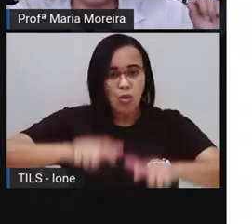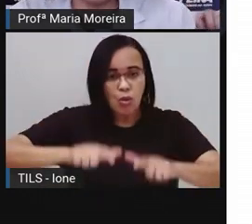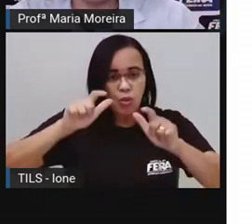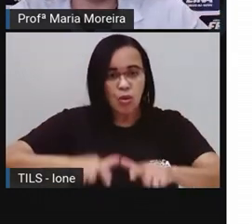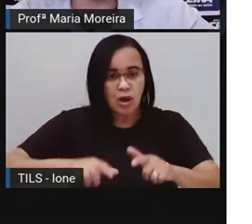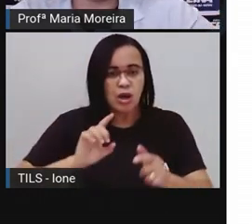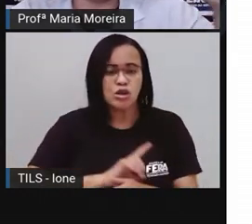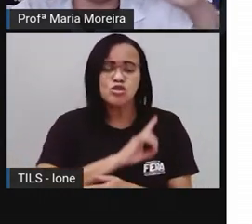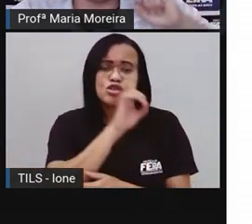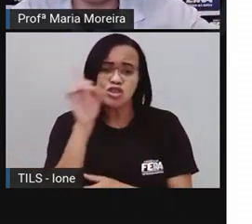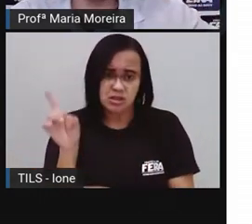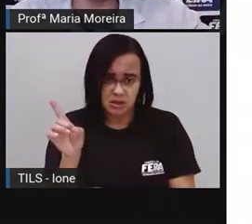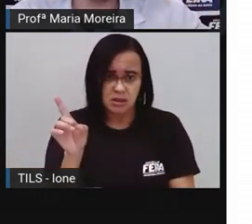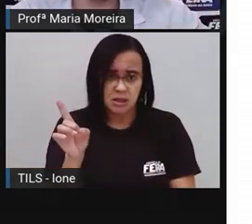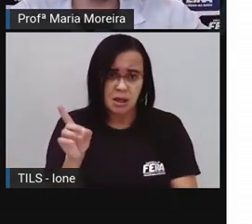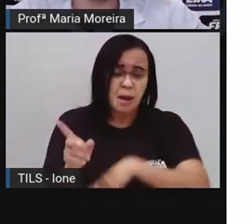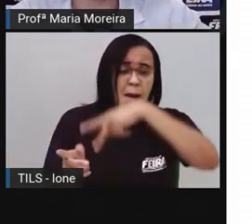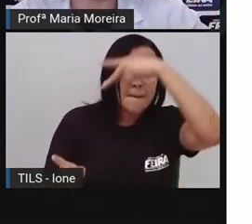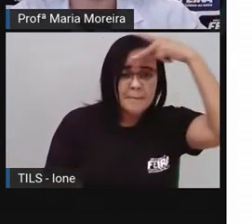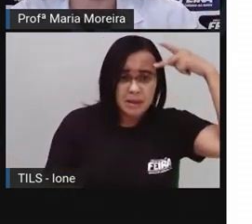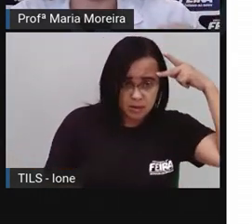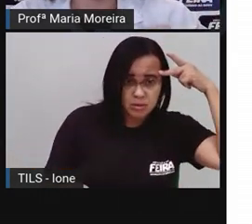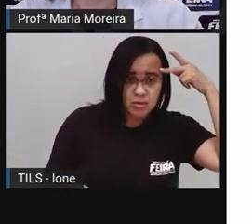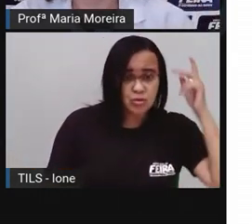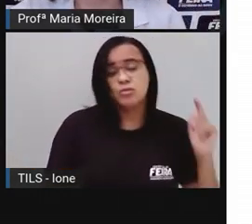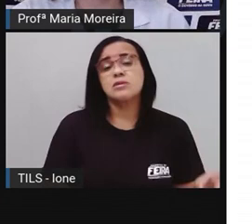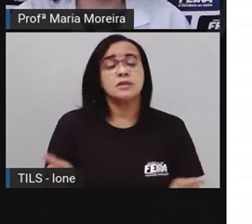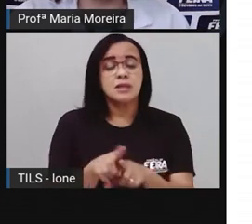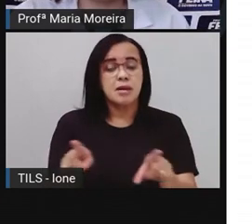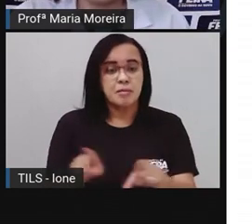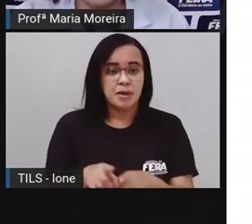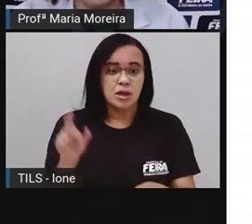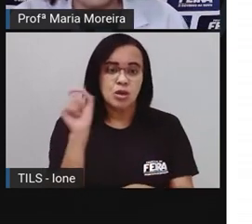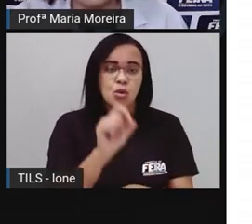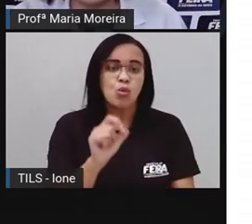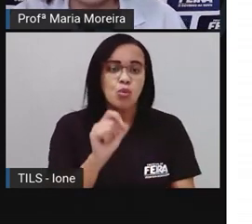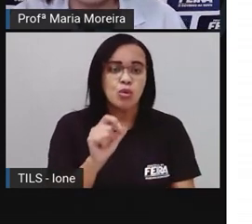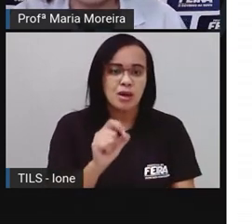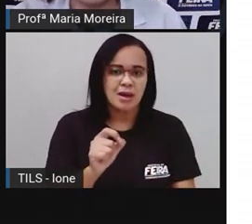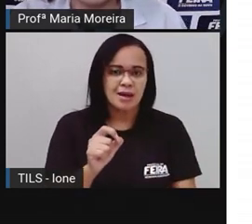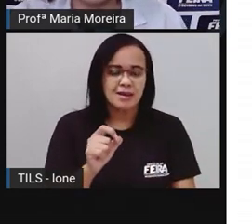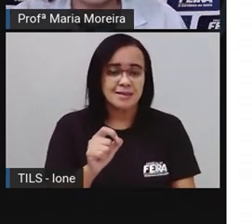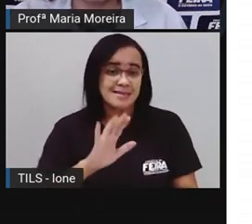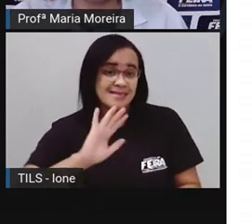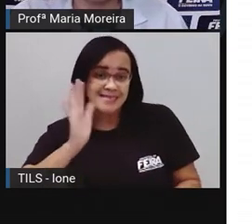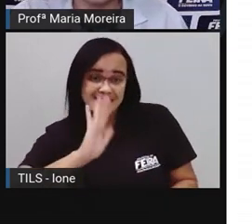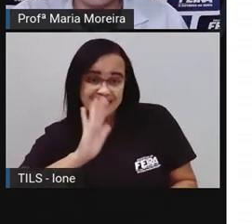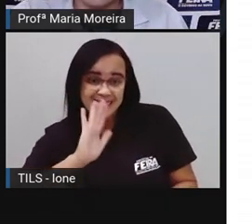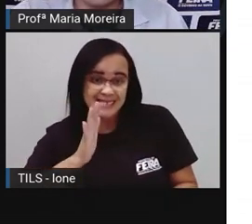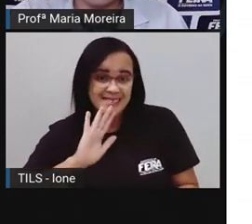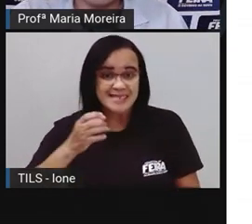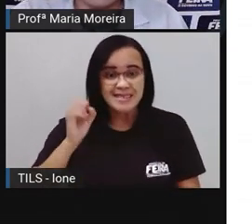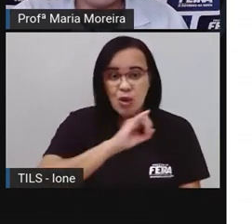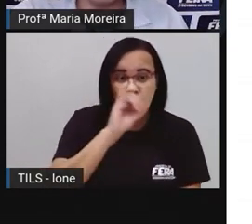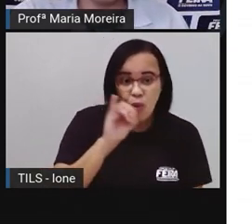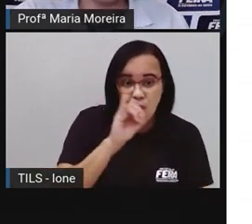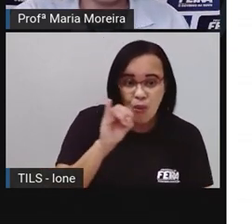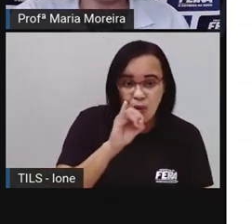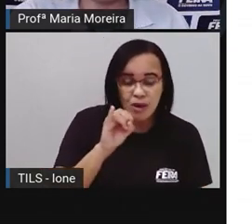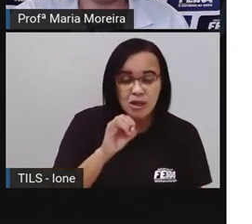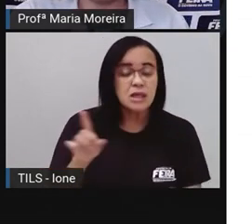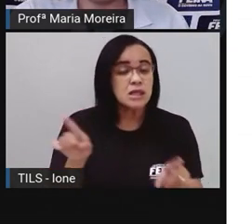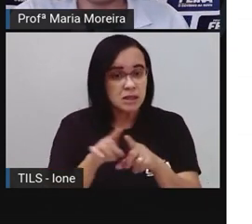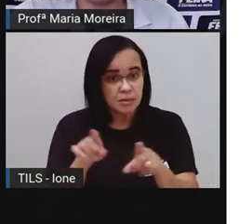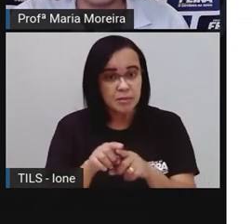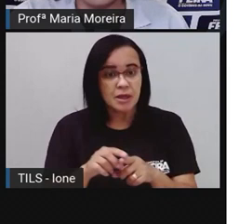pessoa que vai receber, ter a saudação final lá e o nome de quem escreveu essa carta, tá? Vamos